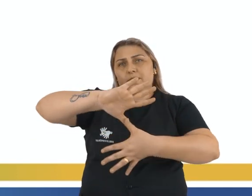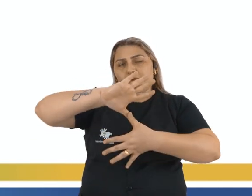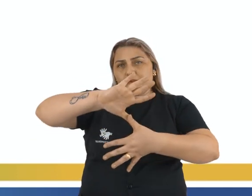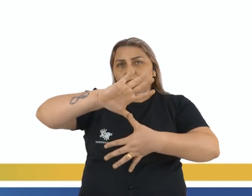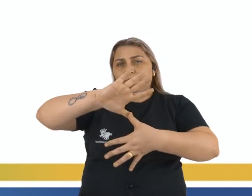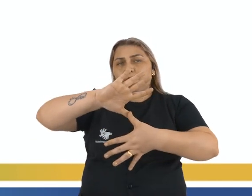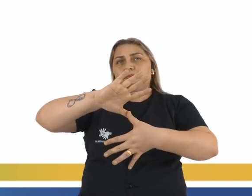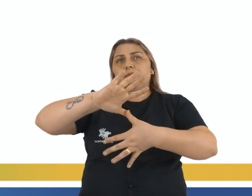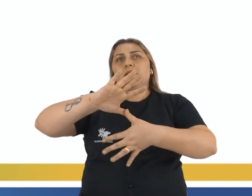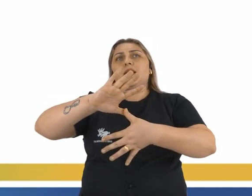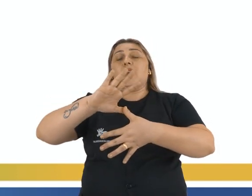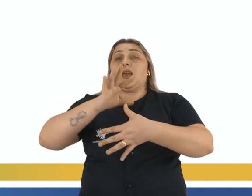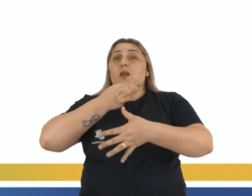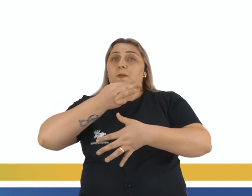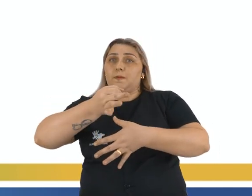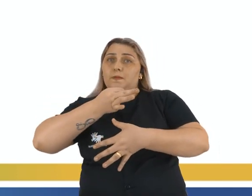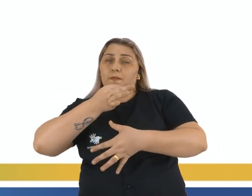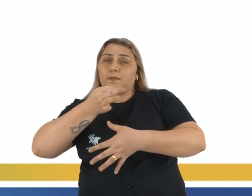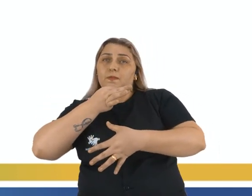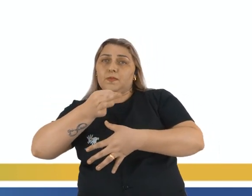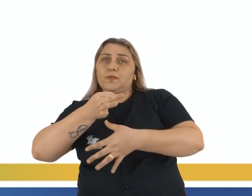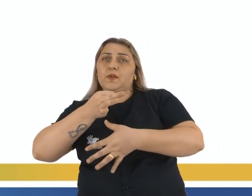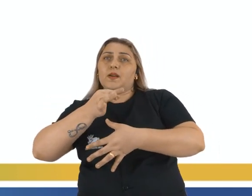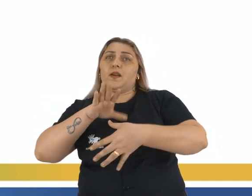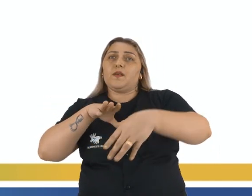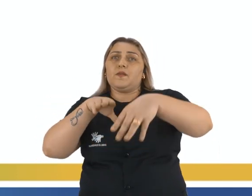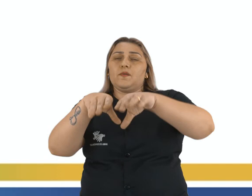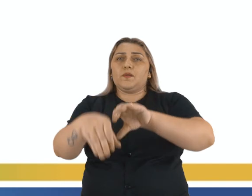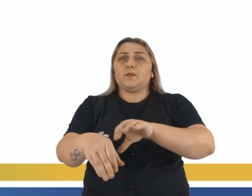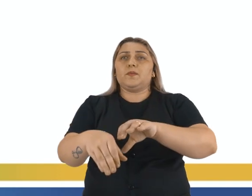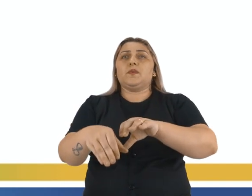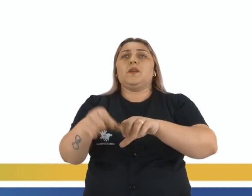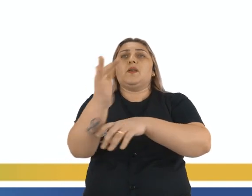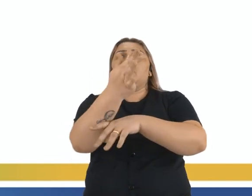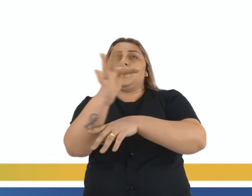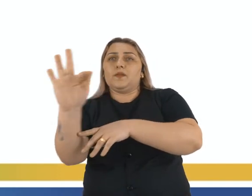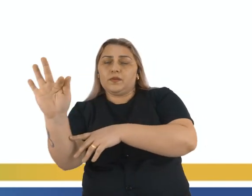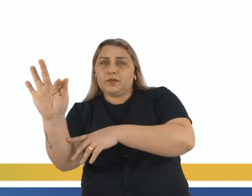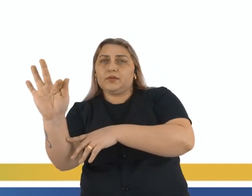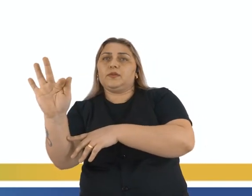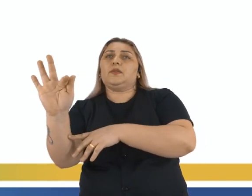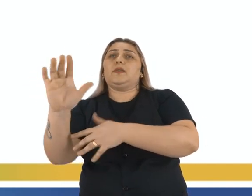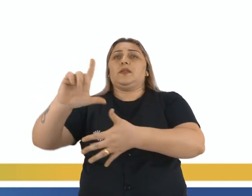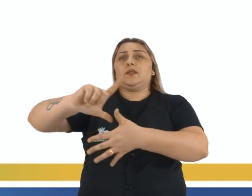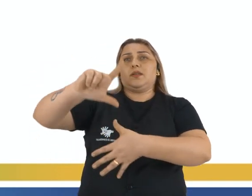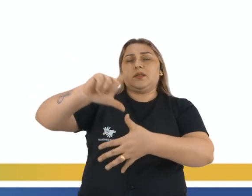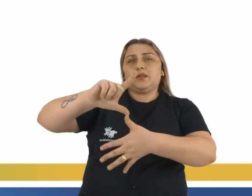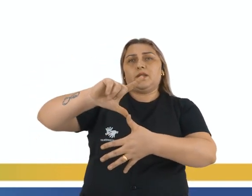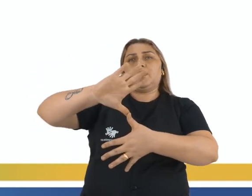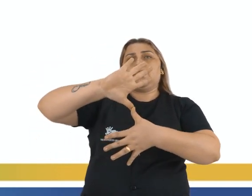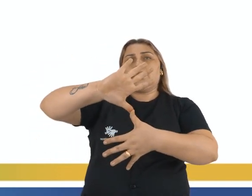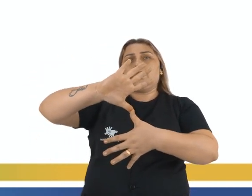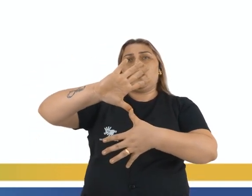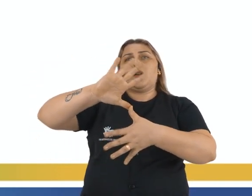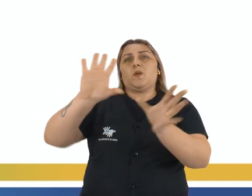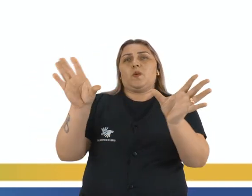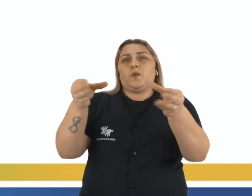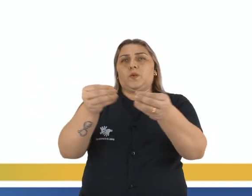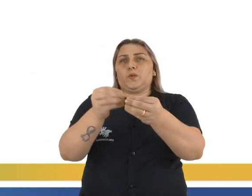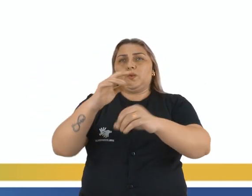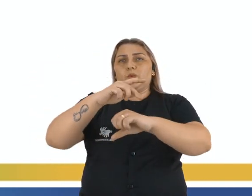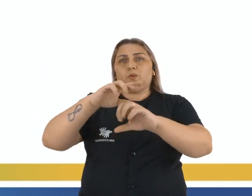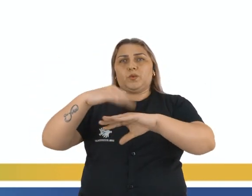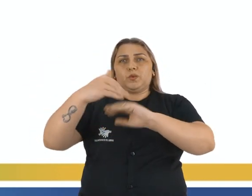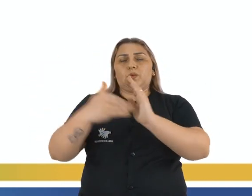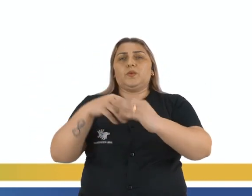ele sugeriu a formação de uma confederação latino-americana que seria formada por todos esses países recém